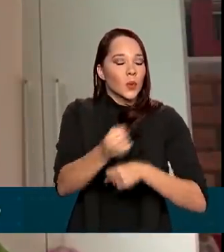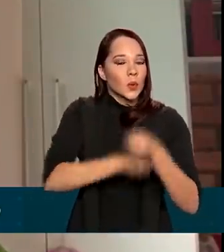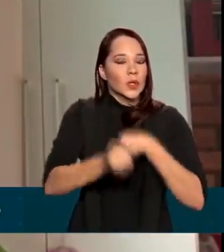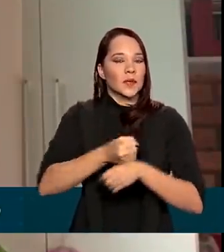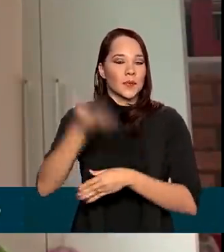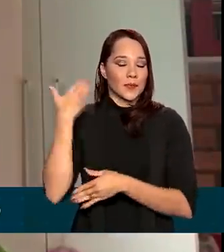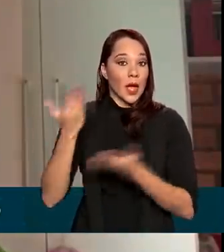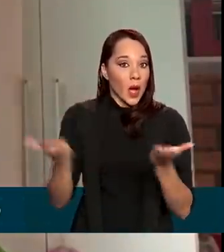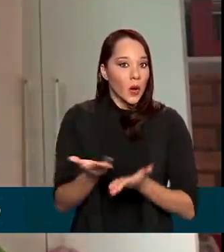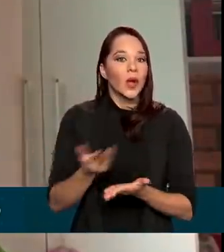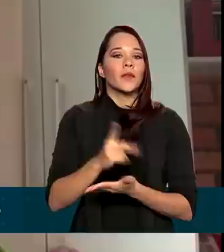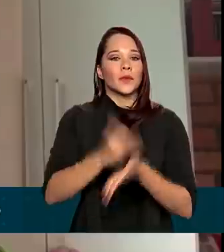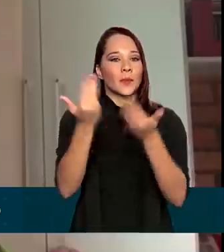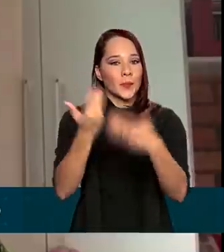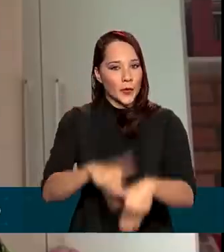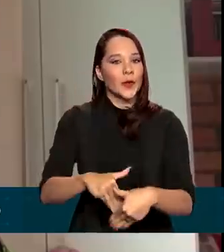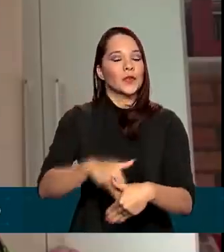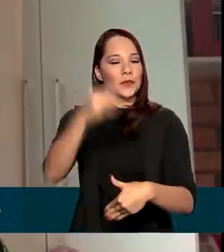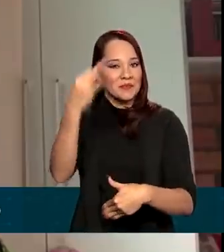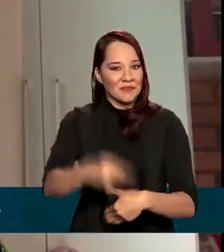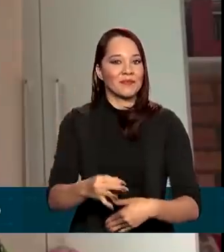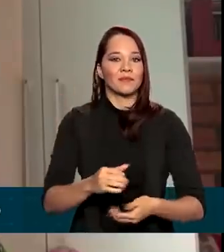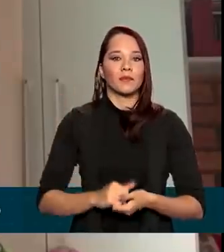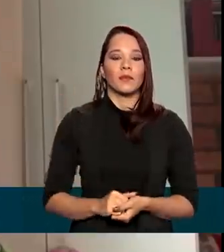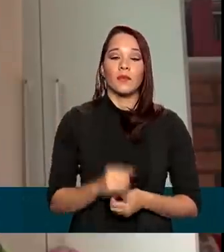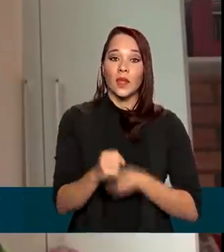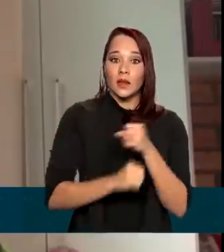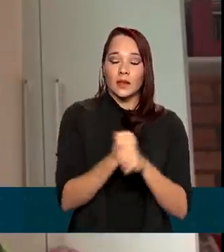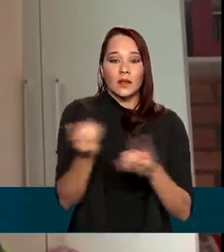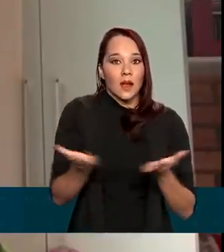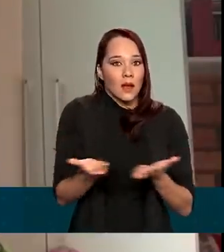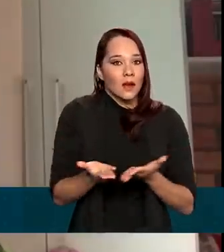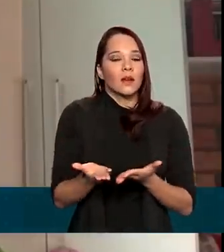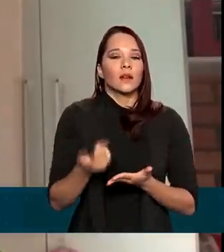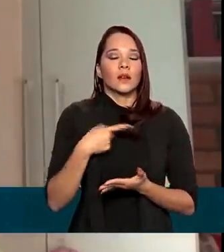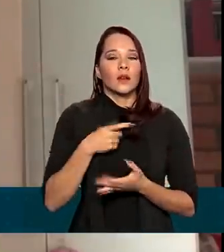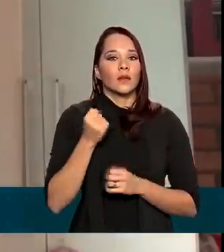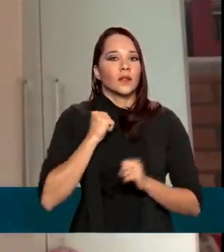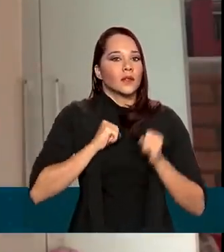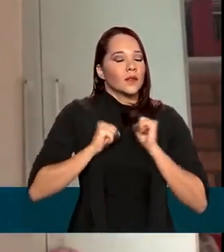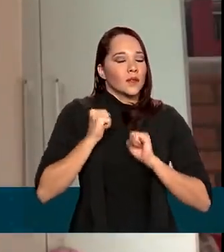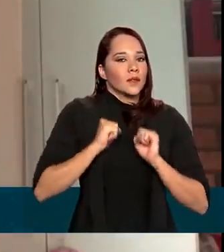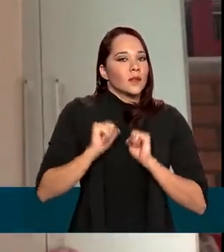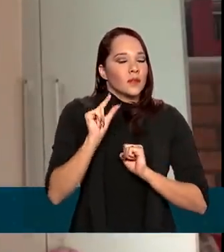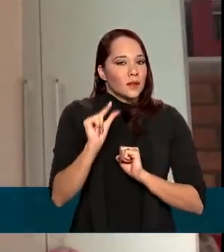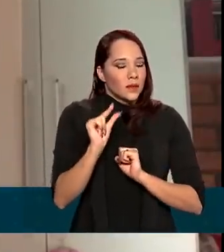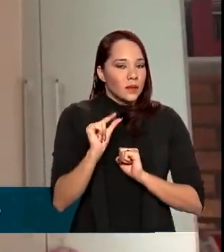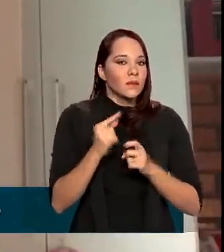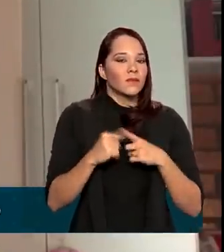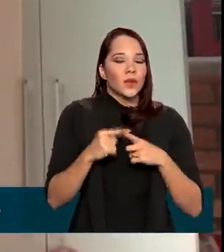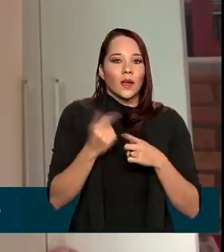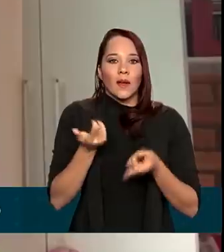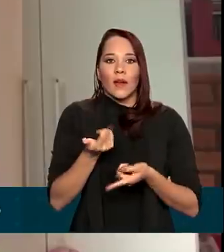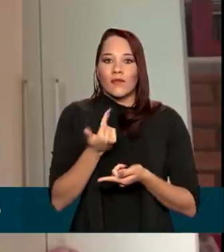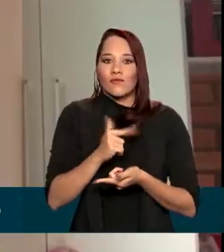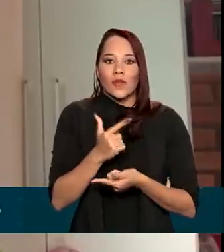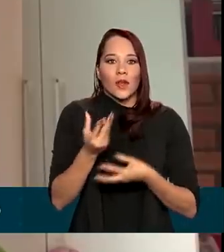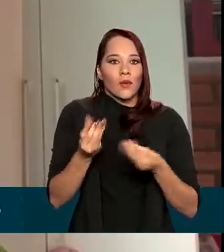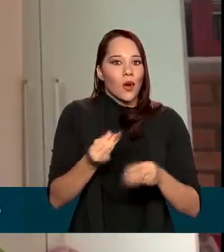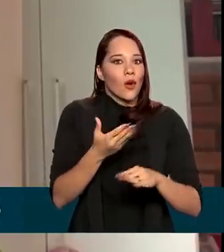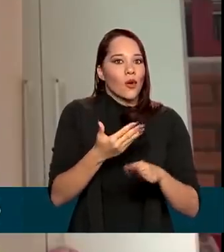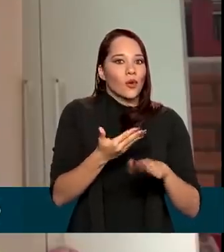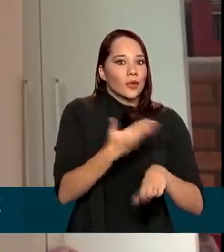vez vai fazer a prova valendo. Esse ano eu estou um pouquinho ansiosa, acho que pelo fato de não estar mais fazendo como